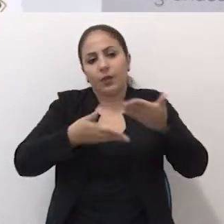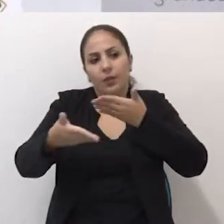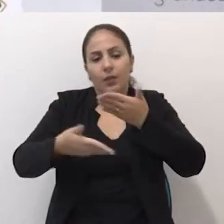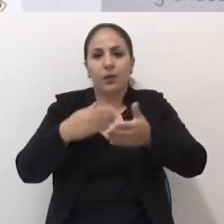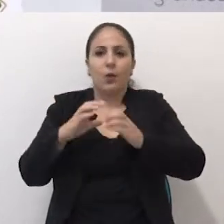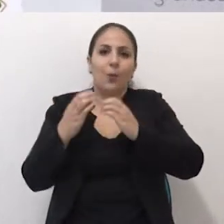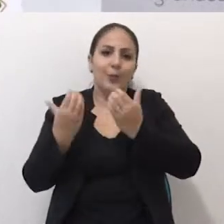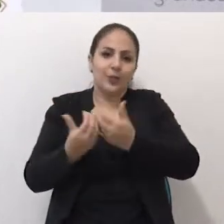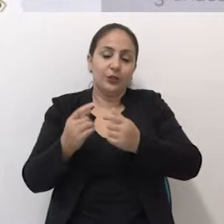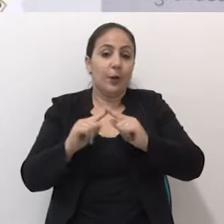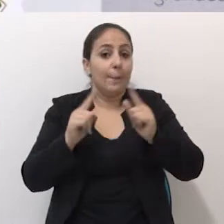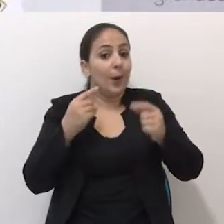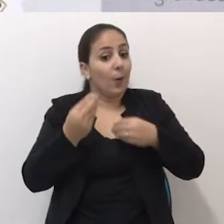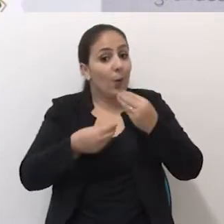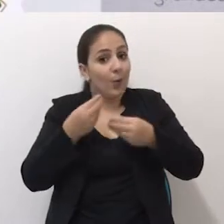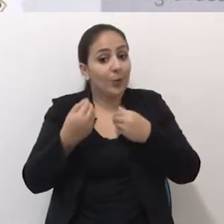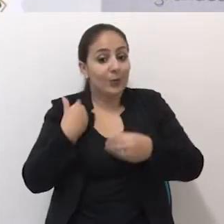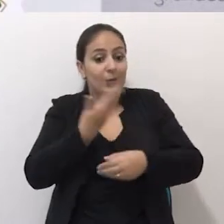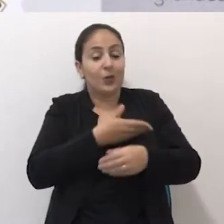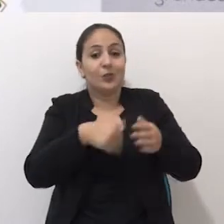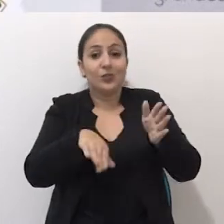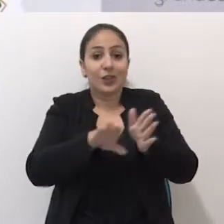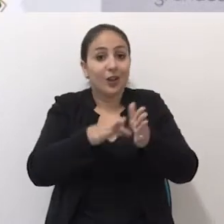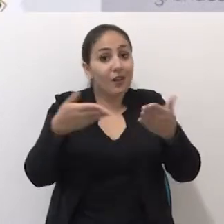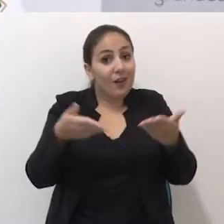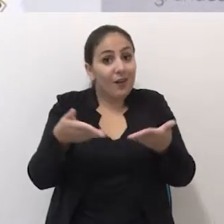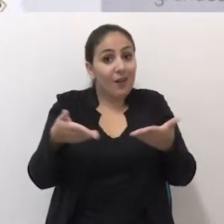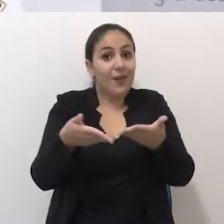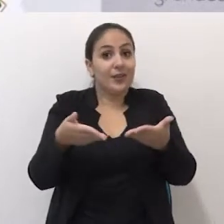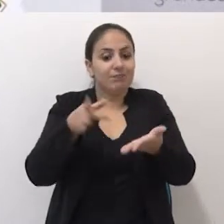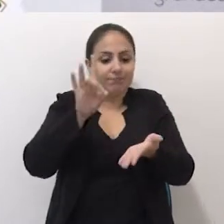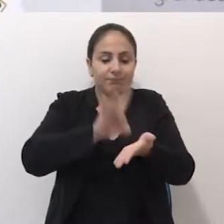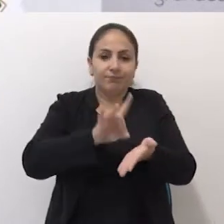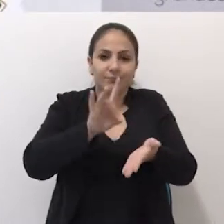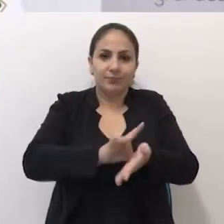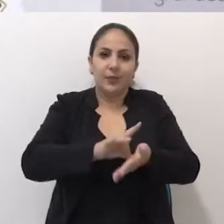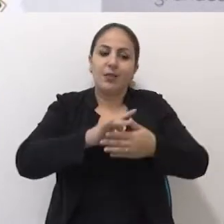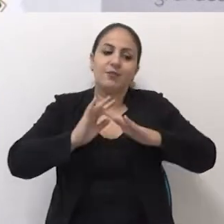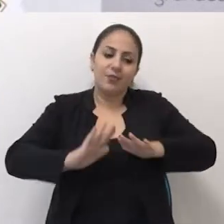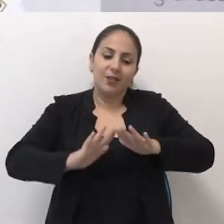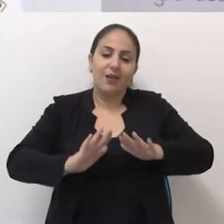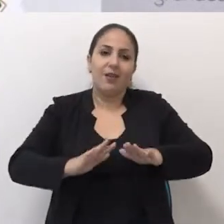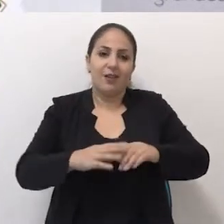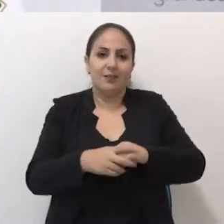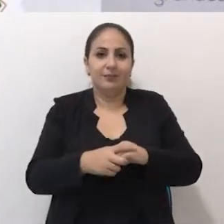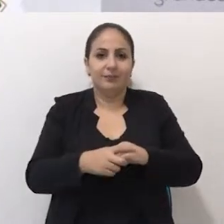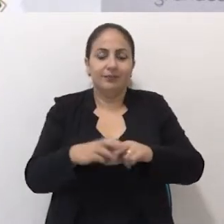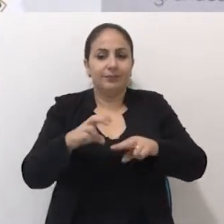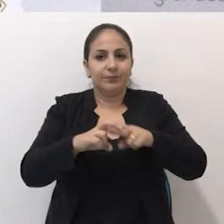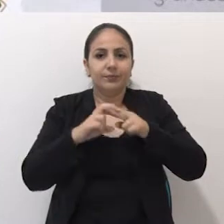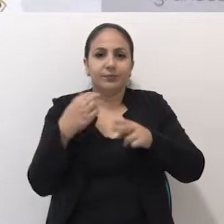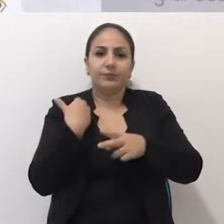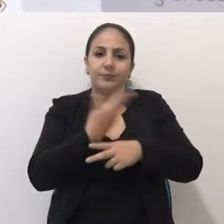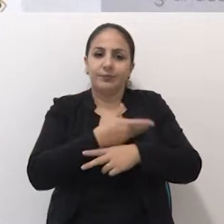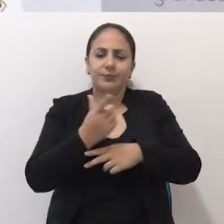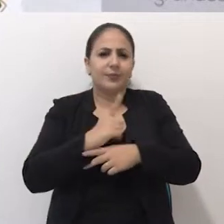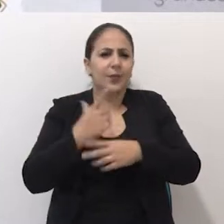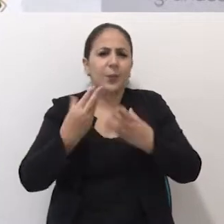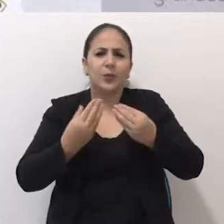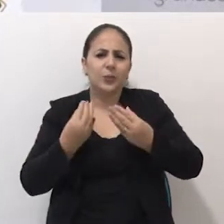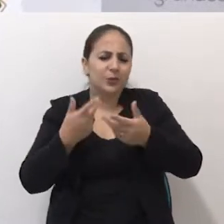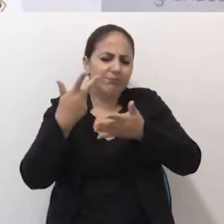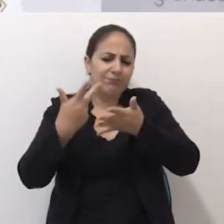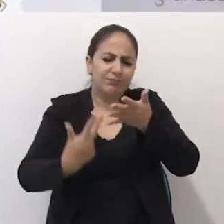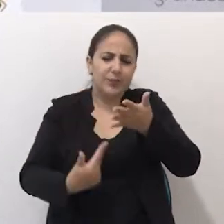a nossa comunidade. Mas como a gente está chegando agora, definitivamente, para ficar, então a gente tem